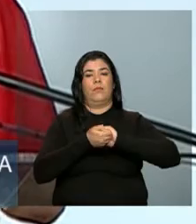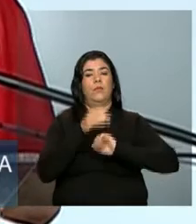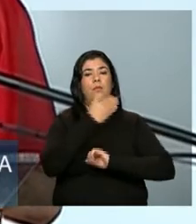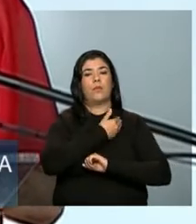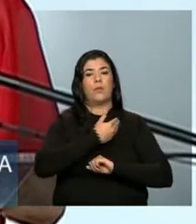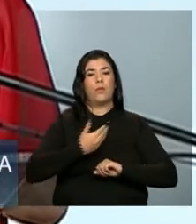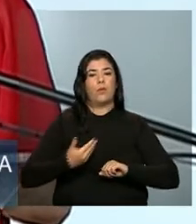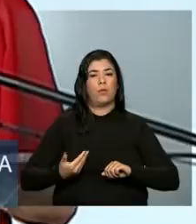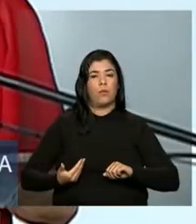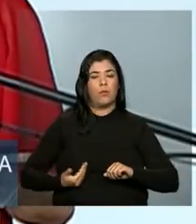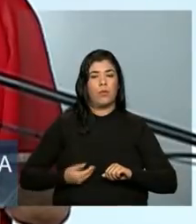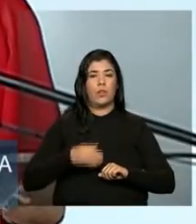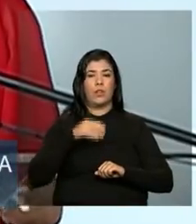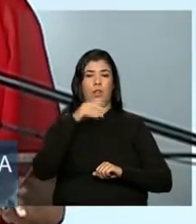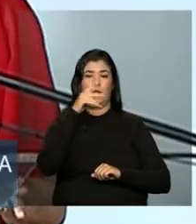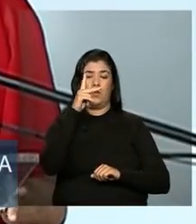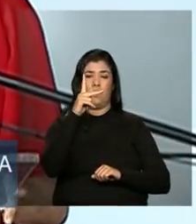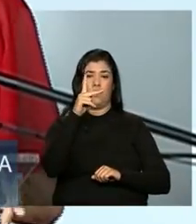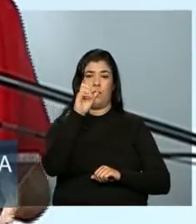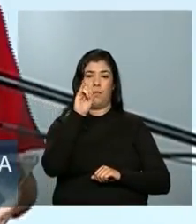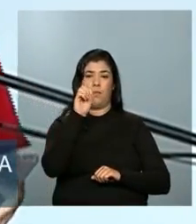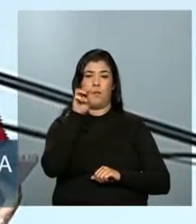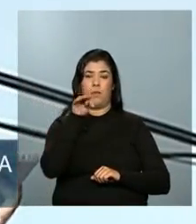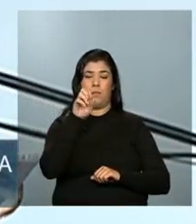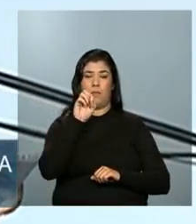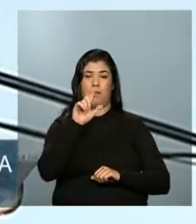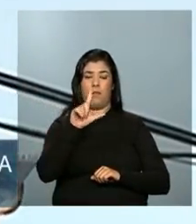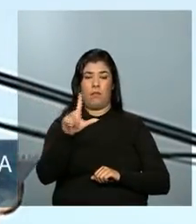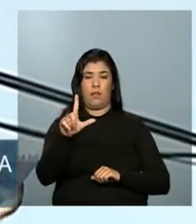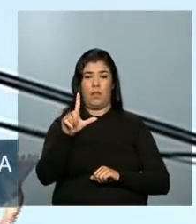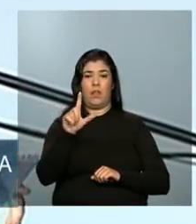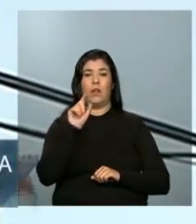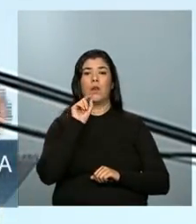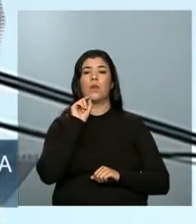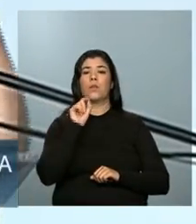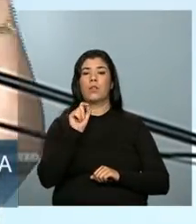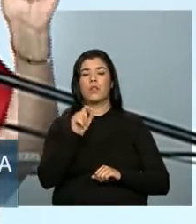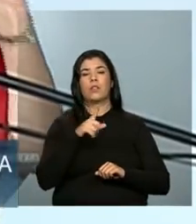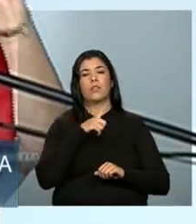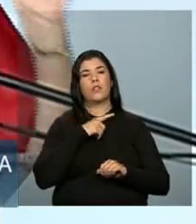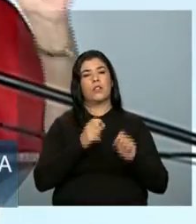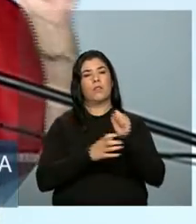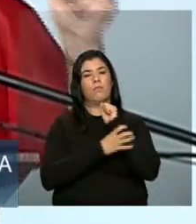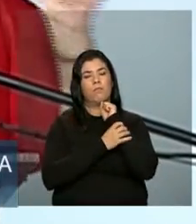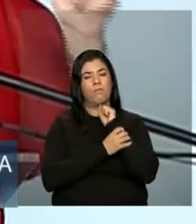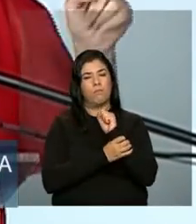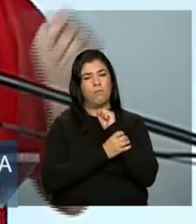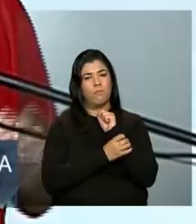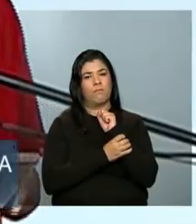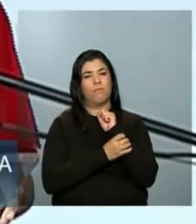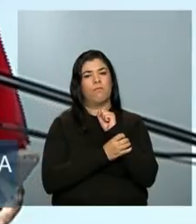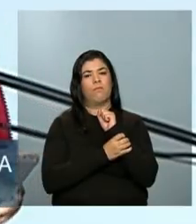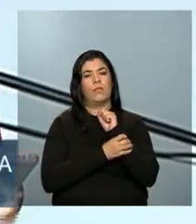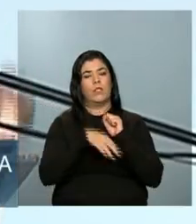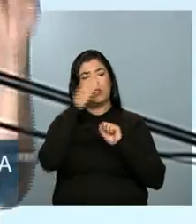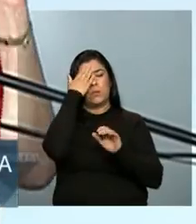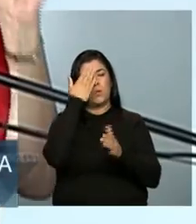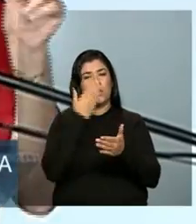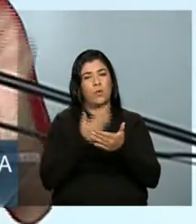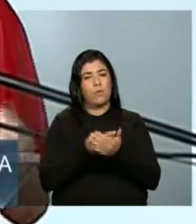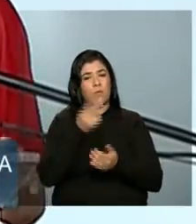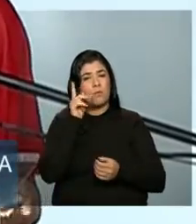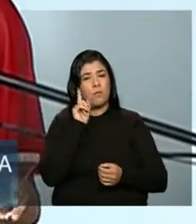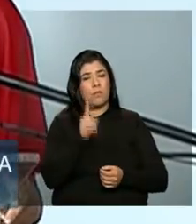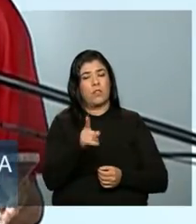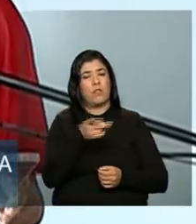governador Fernando Pimentel, que eu tenho certeza que vai estar comprometido com